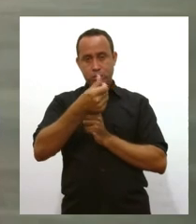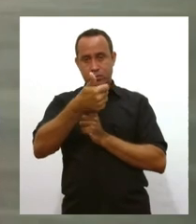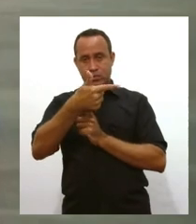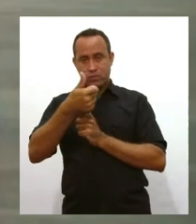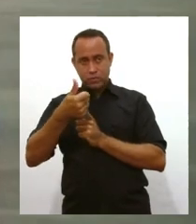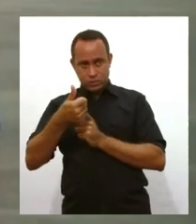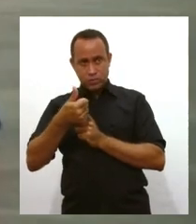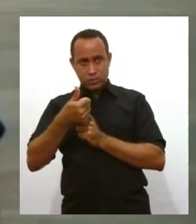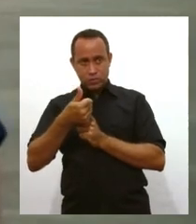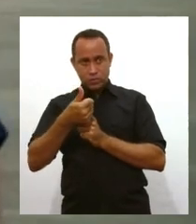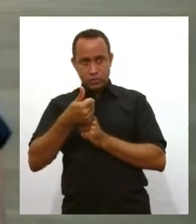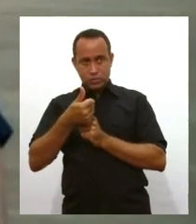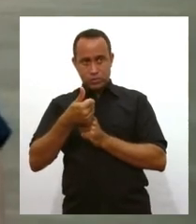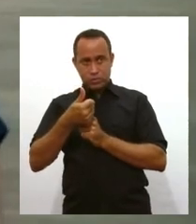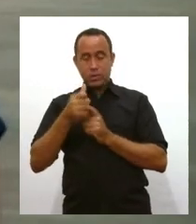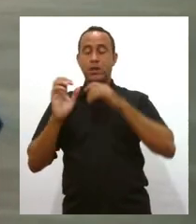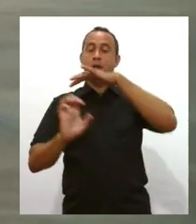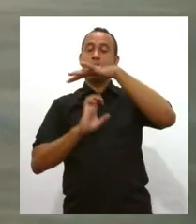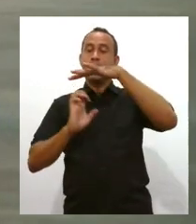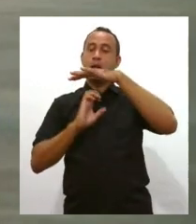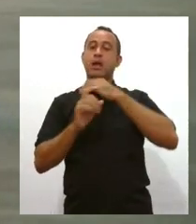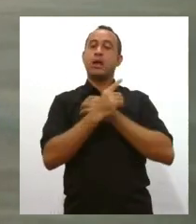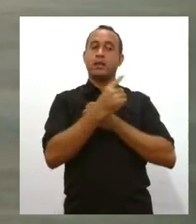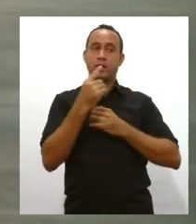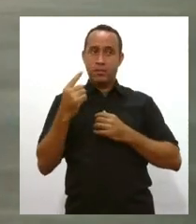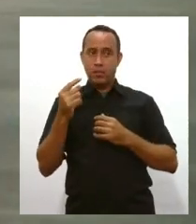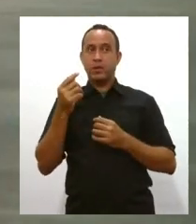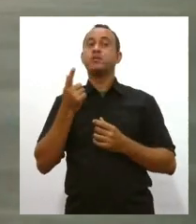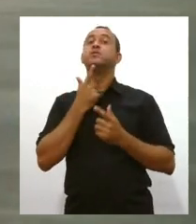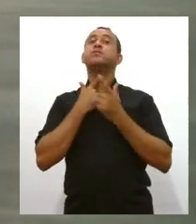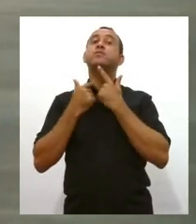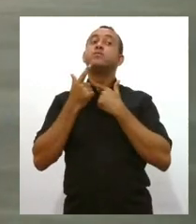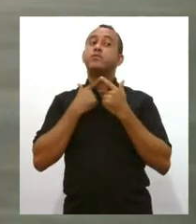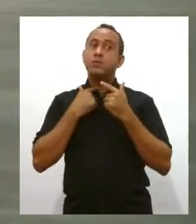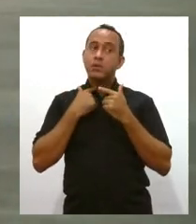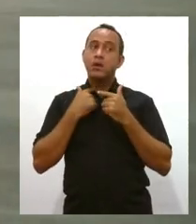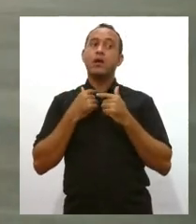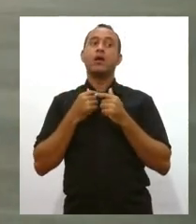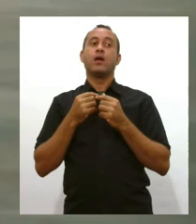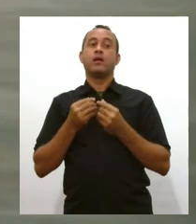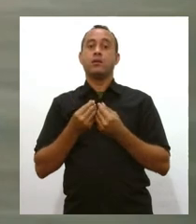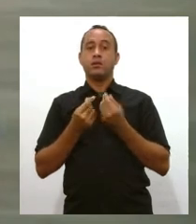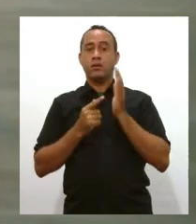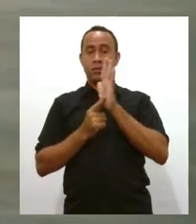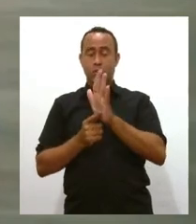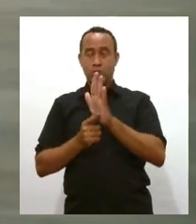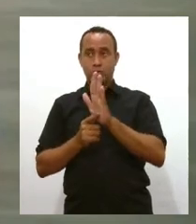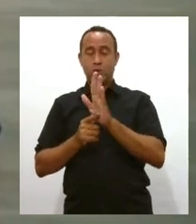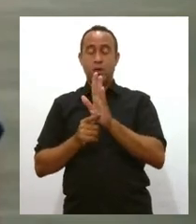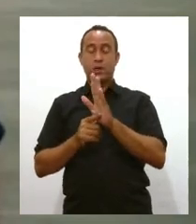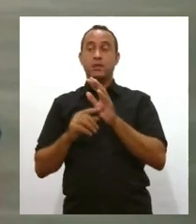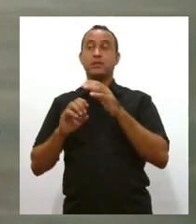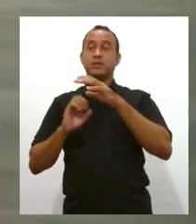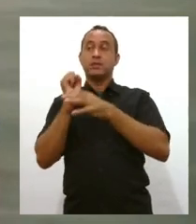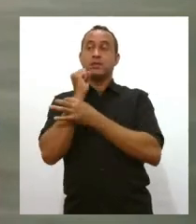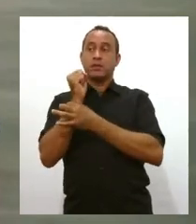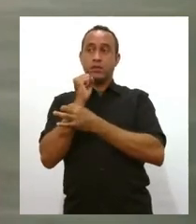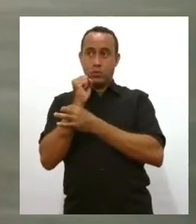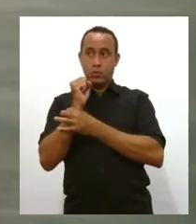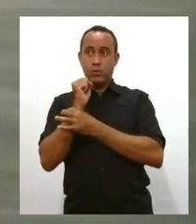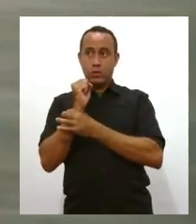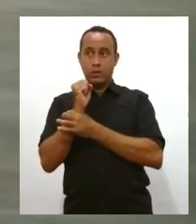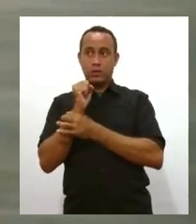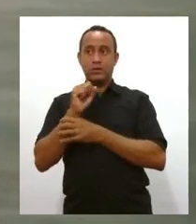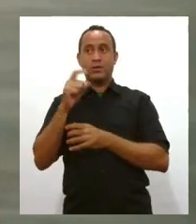E o mínimo que cada empresa interessada em organizar evento precisa oferecer. Por causa da pandemia do coronavírus, não haverá shows